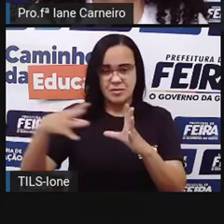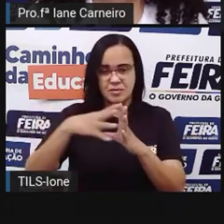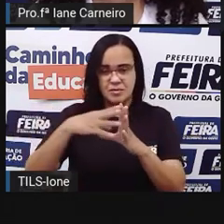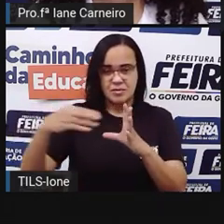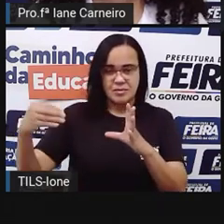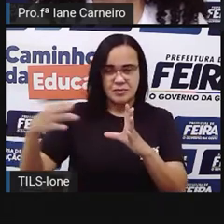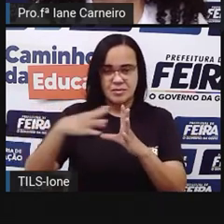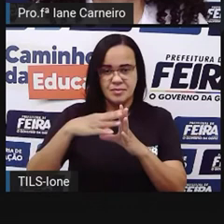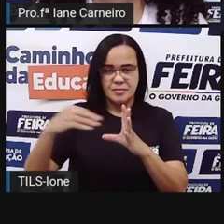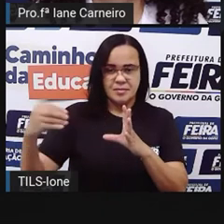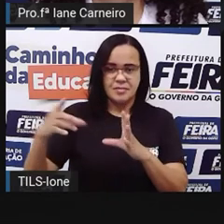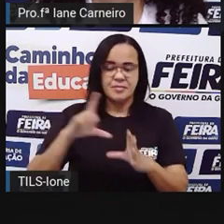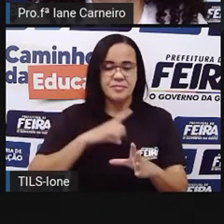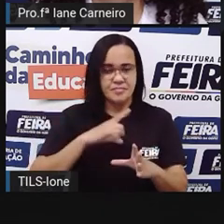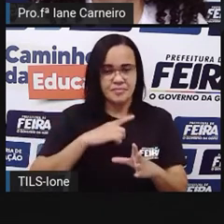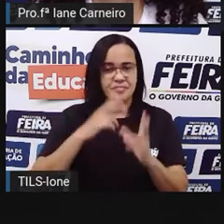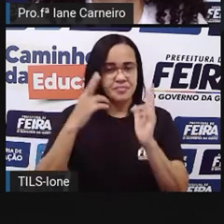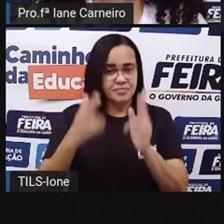Aqui eu fazia também.